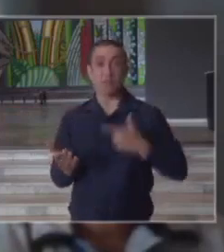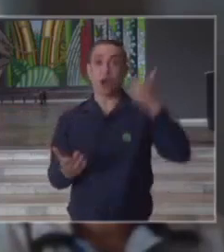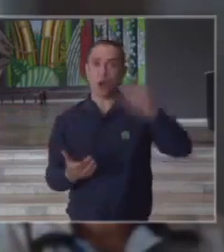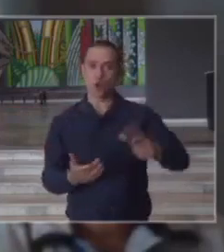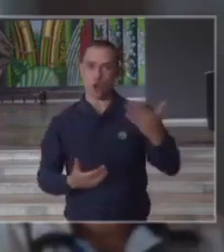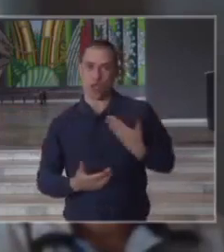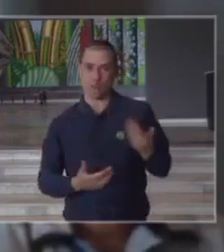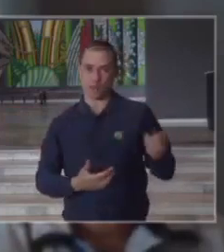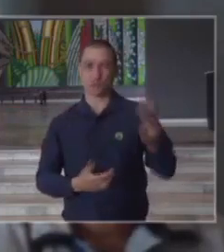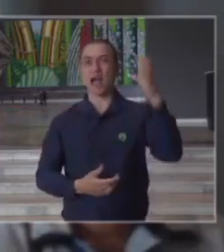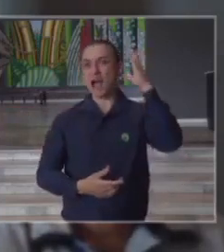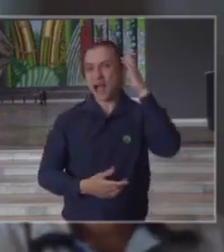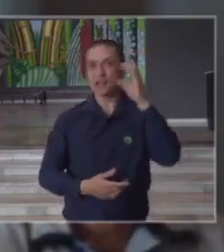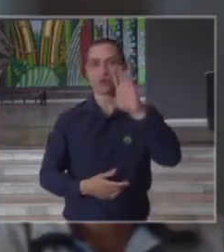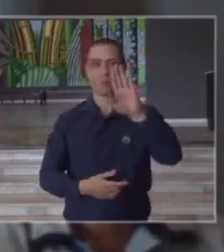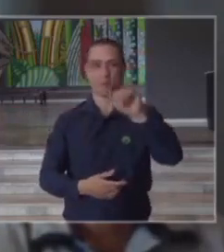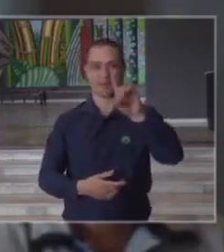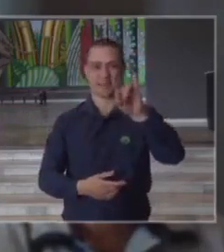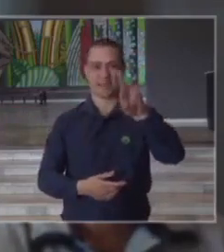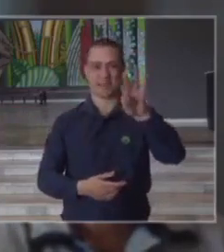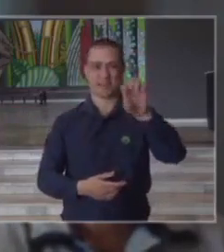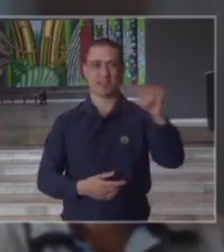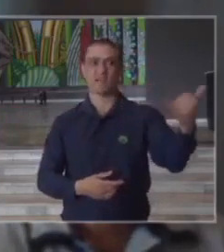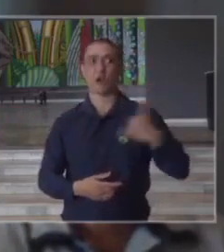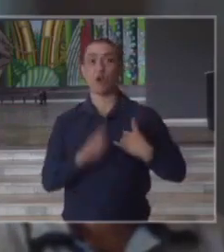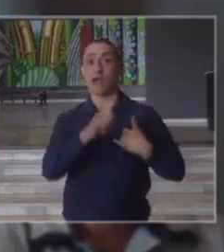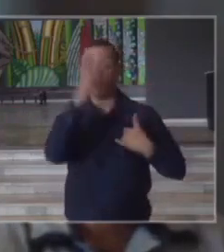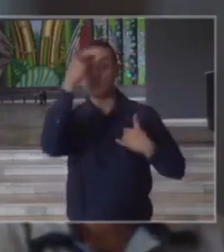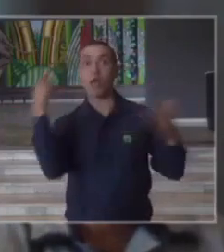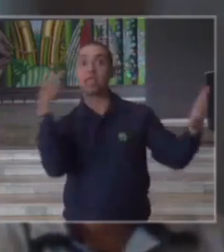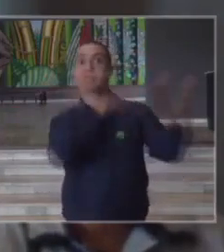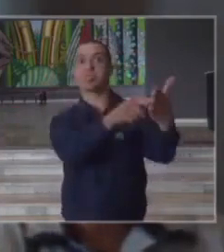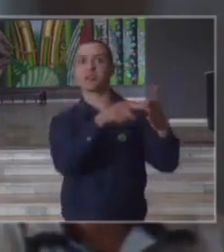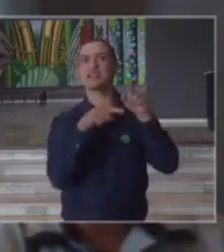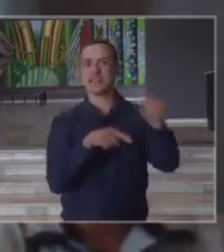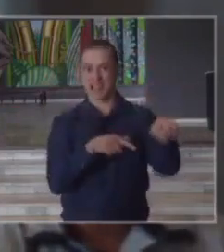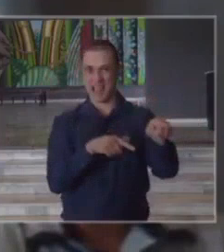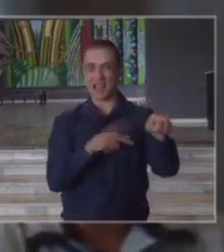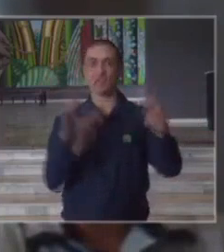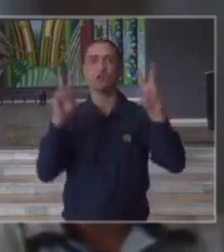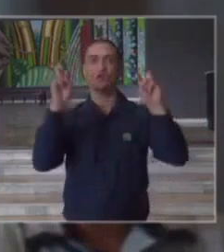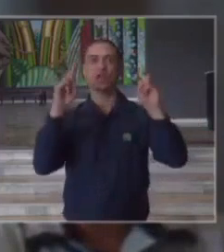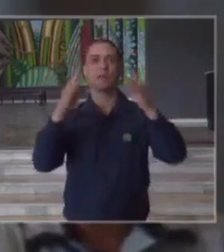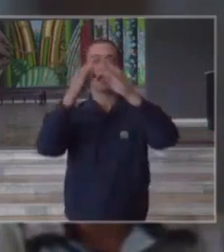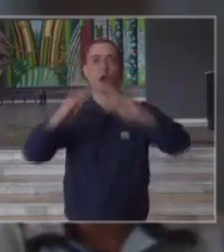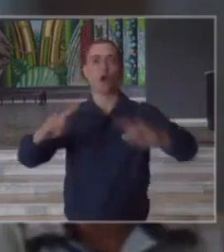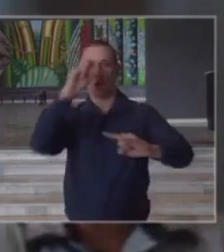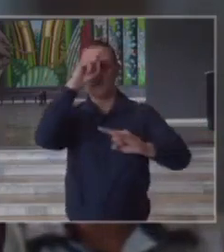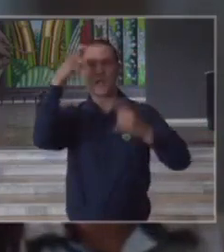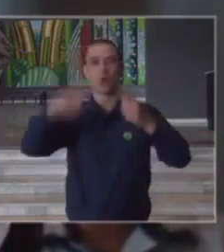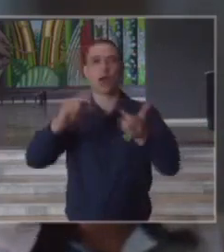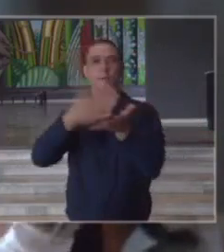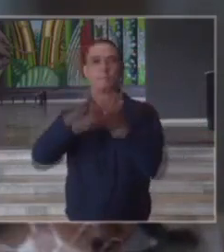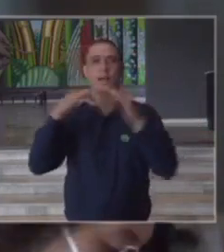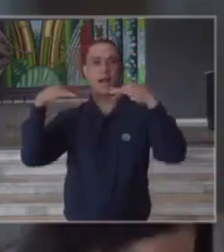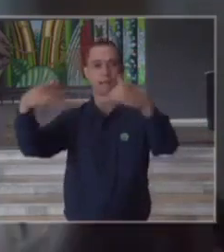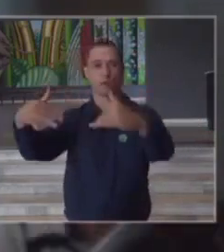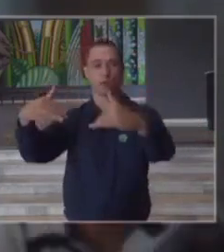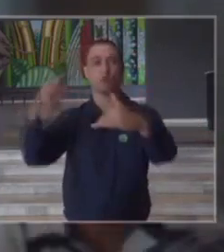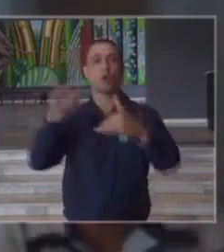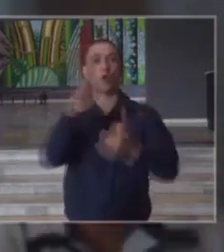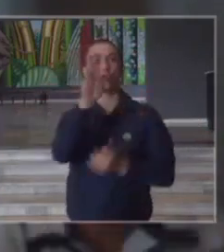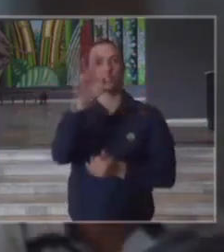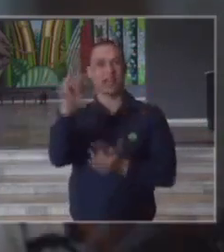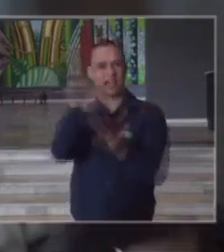dos nossos colegas da Rádio Bandeirantes de denúncias que eles receberam especificamente em relação ao hospital do Pacaembu de falta de